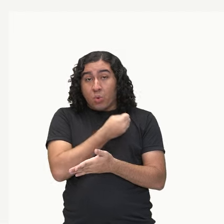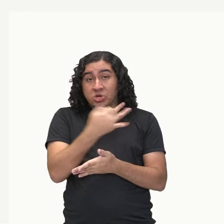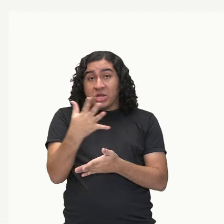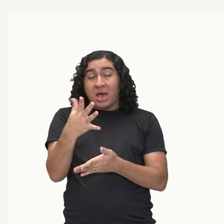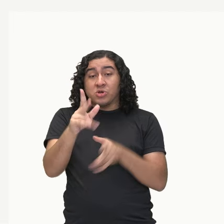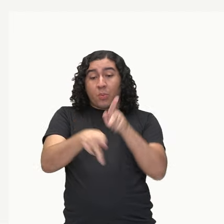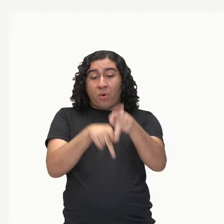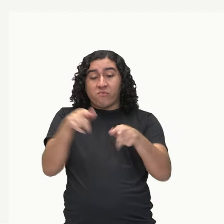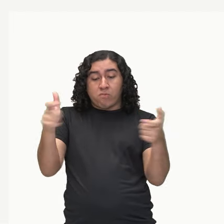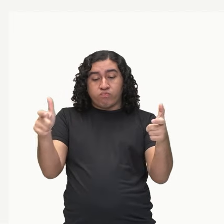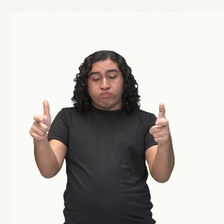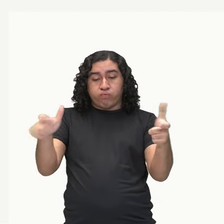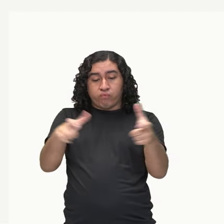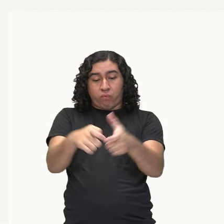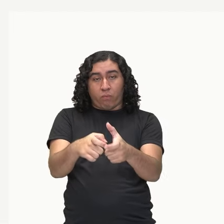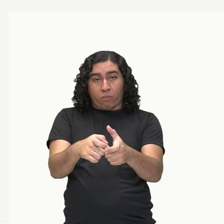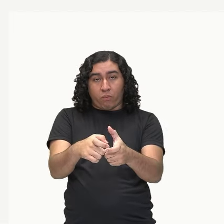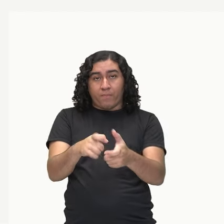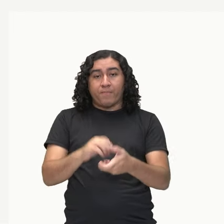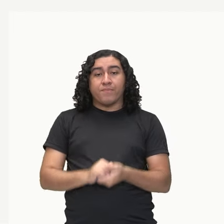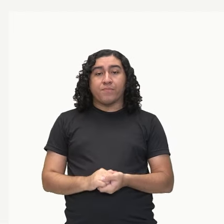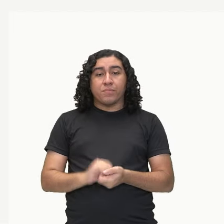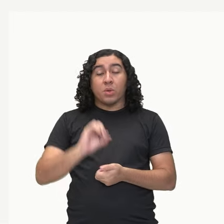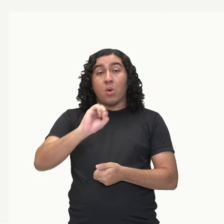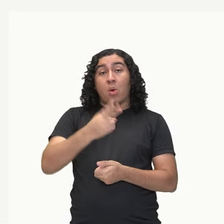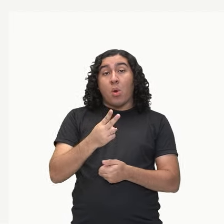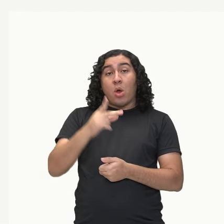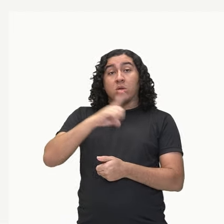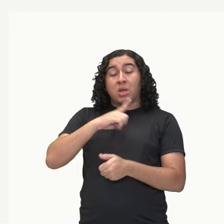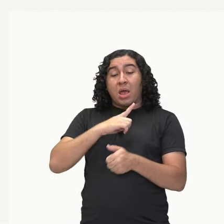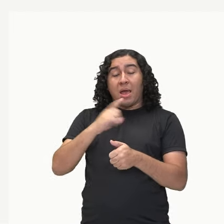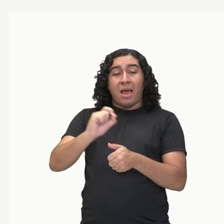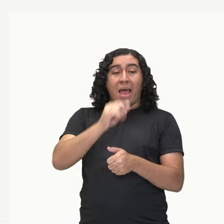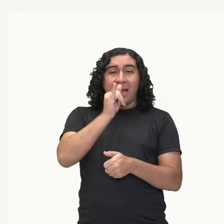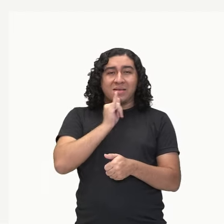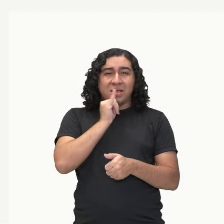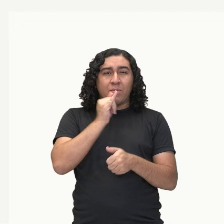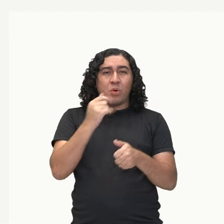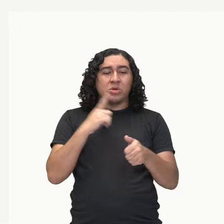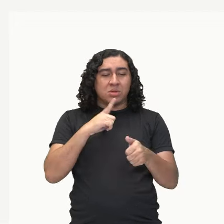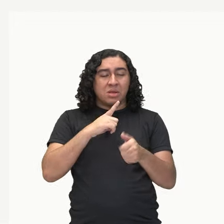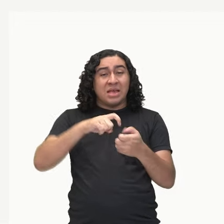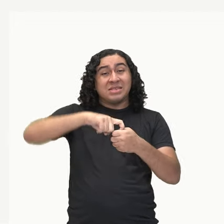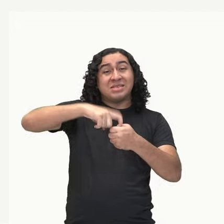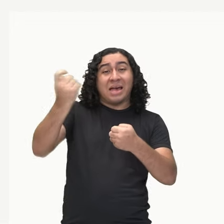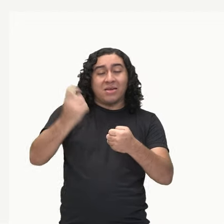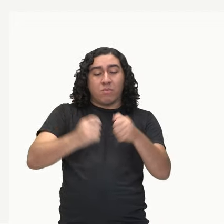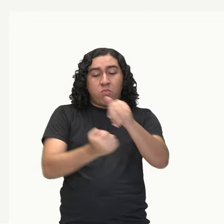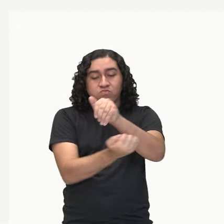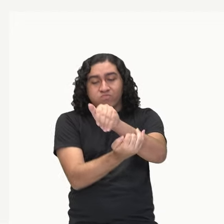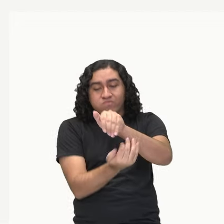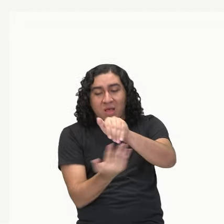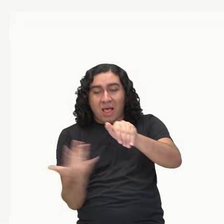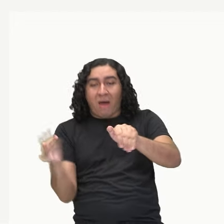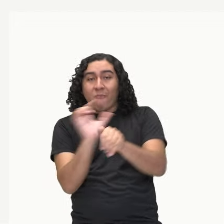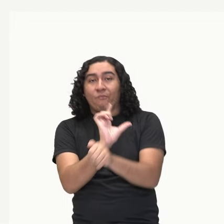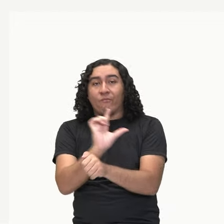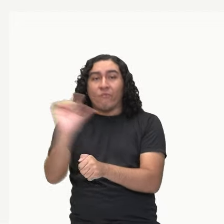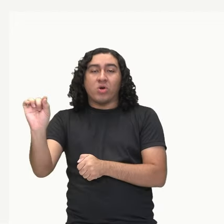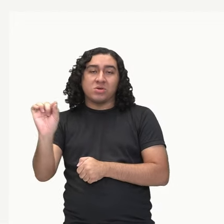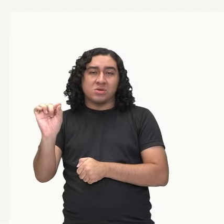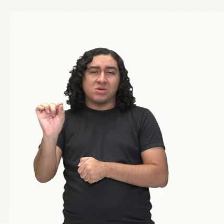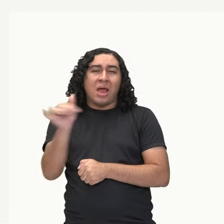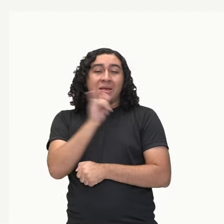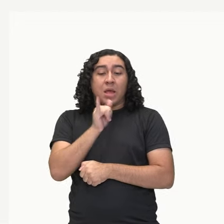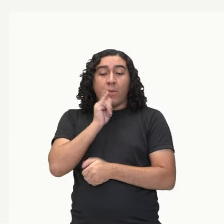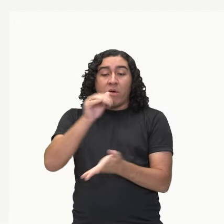diminuir. Ou então o processo de imigração. Quando a espécie sai daquela área por algum fator também. Ou falta